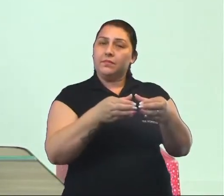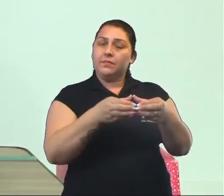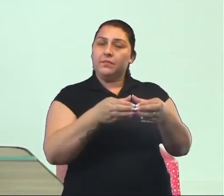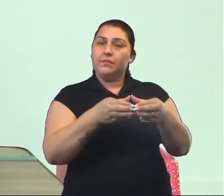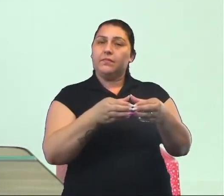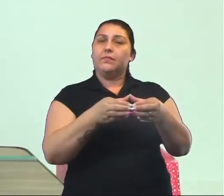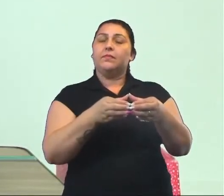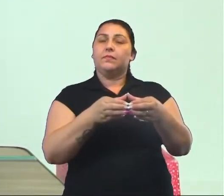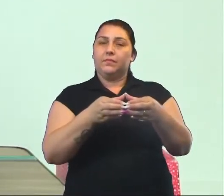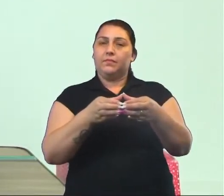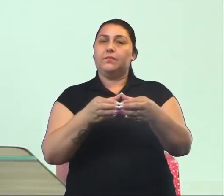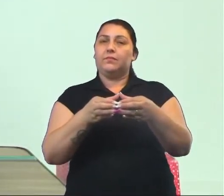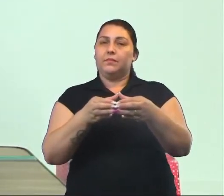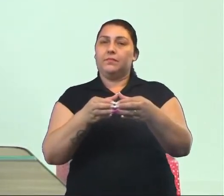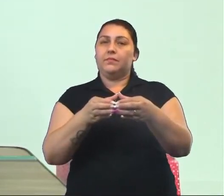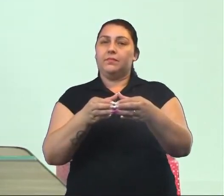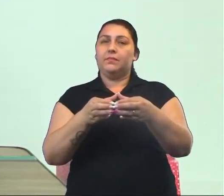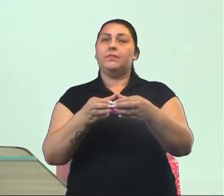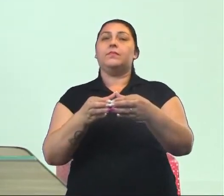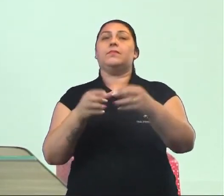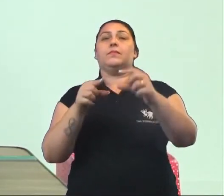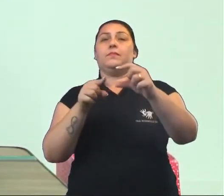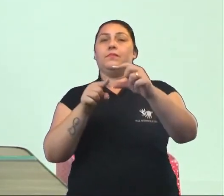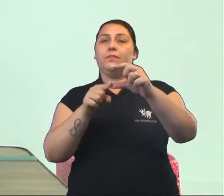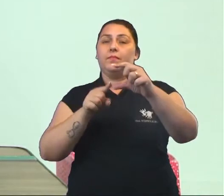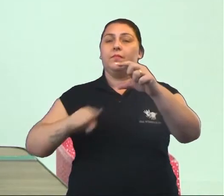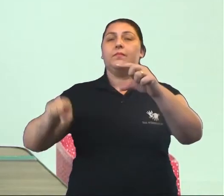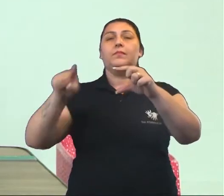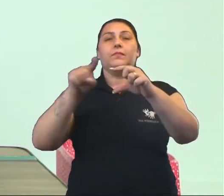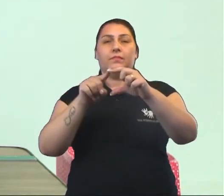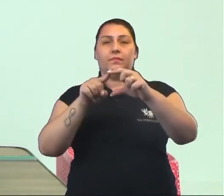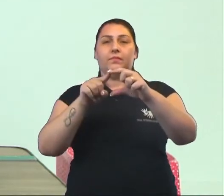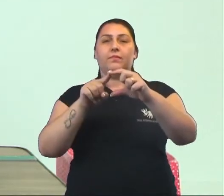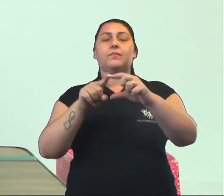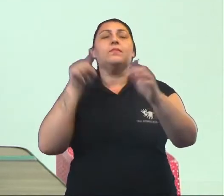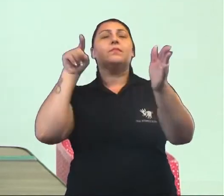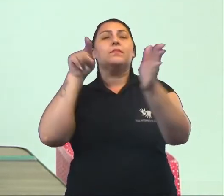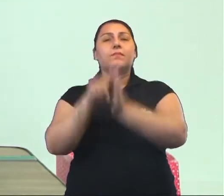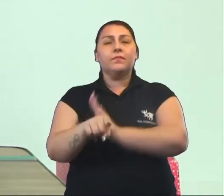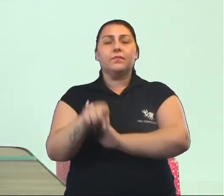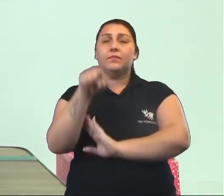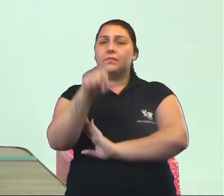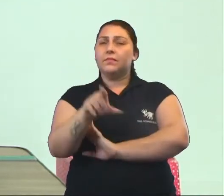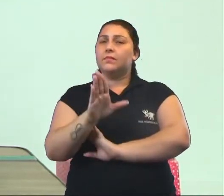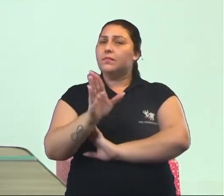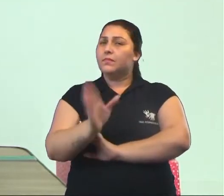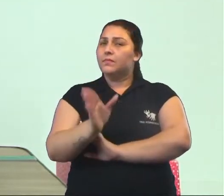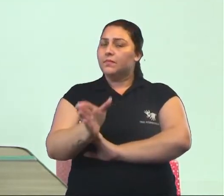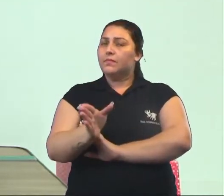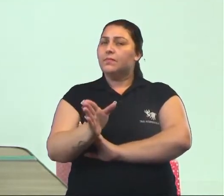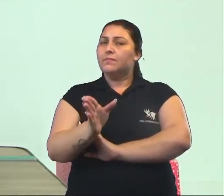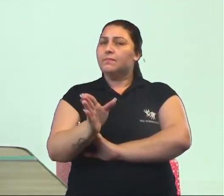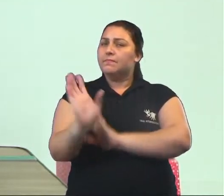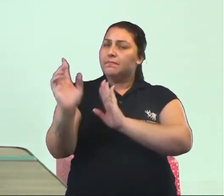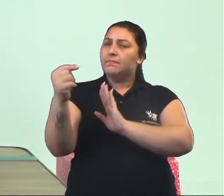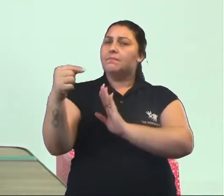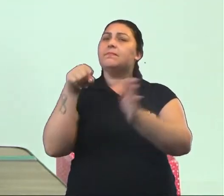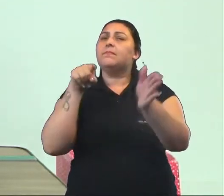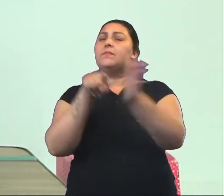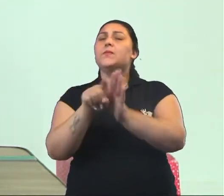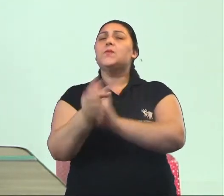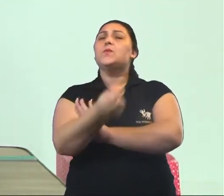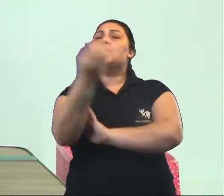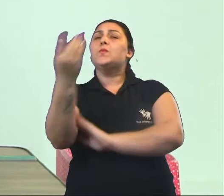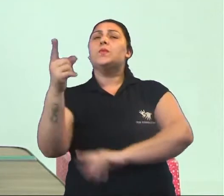Sobre os sólidos arredondados. Isso mesmo. E deixa eu te perguntar. Você já parou para se perguntar